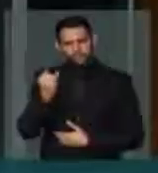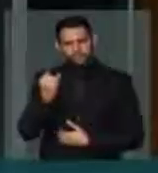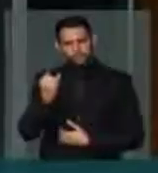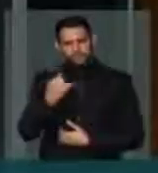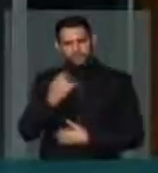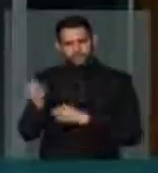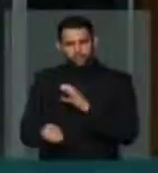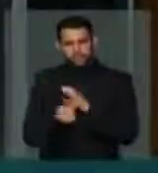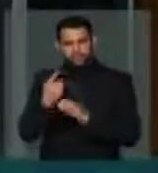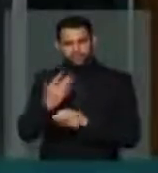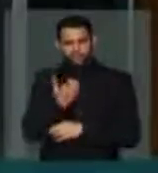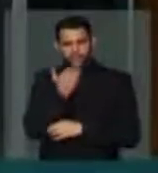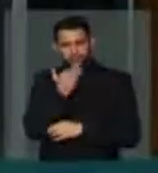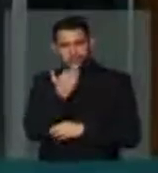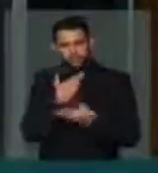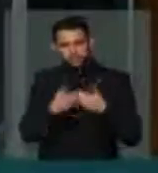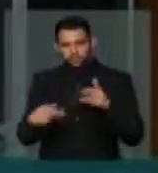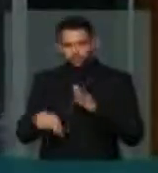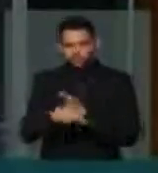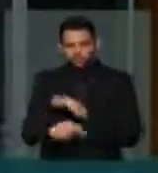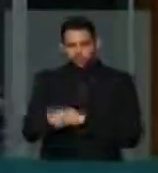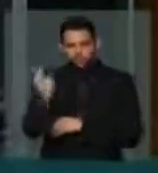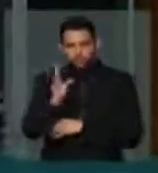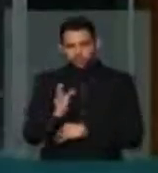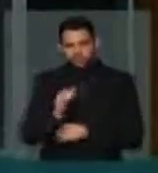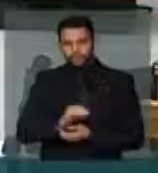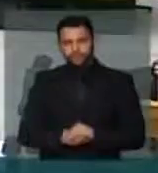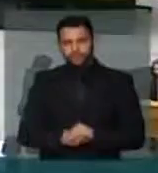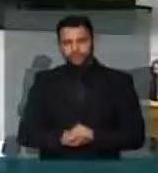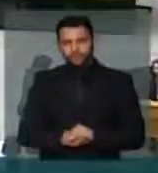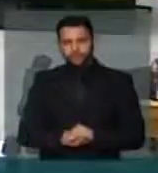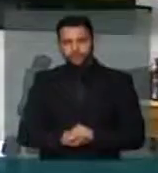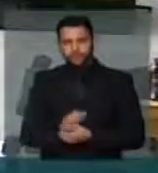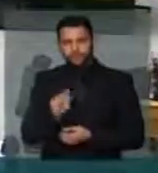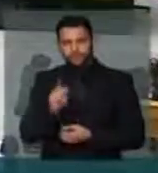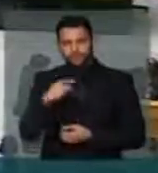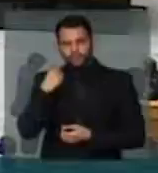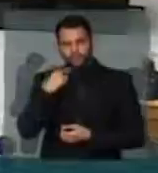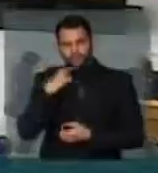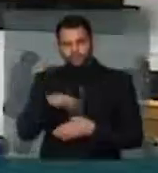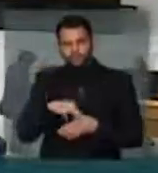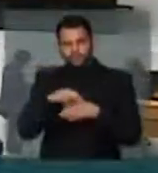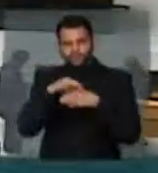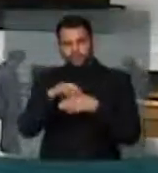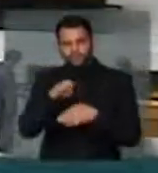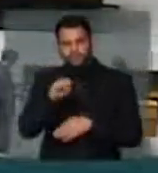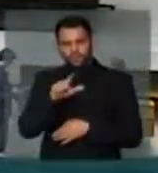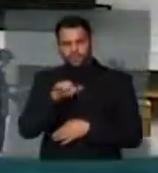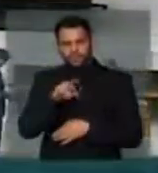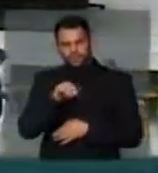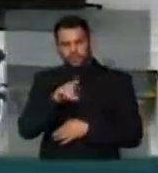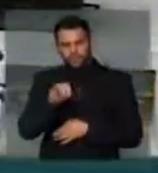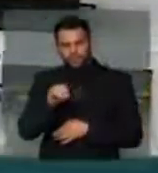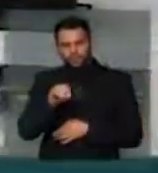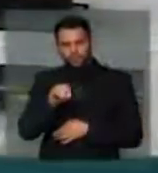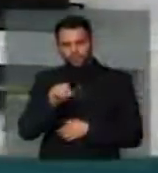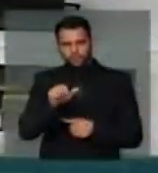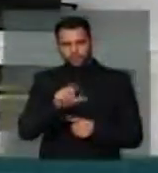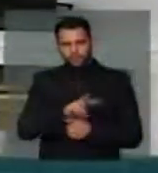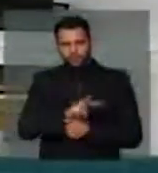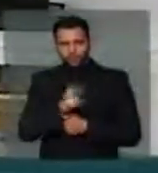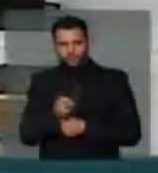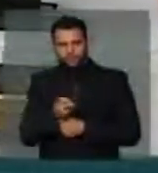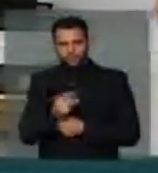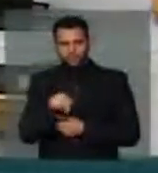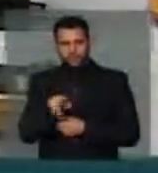a produção de alimento e a segurança alimentar desse país. Ok, deputado, que falou pela liderança do Solidariedade. Eu estou alternando entre um